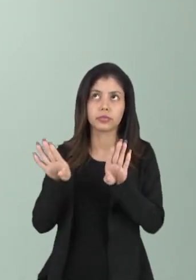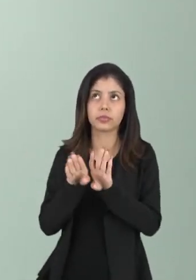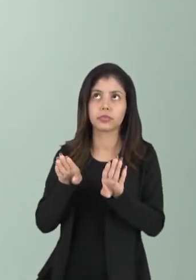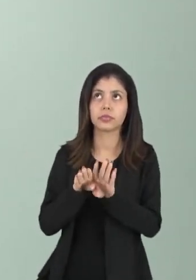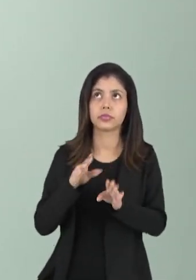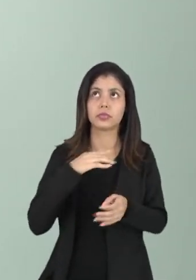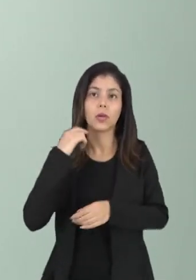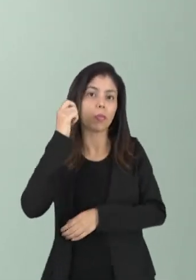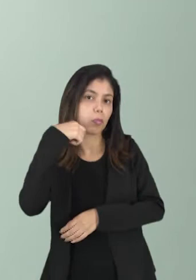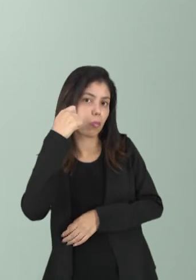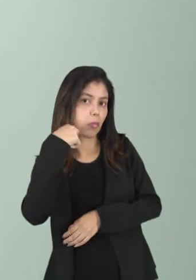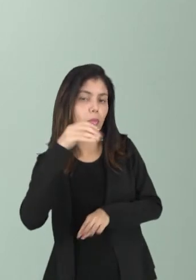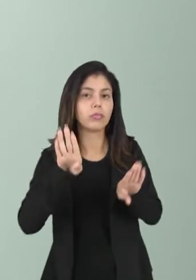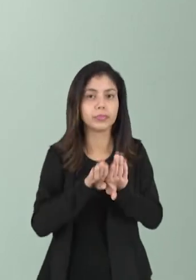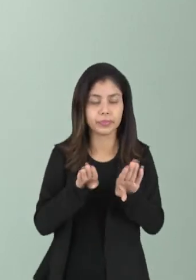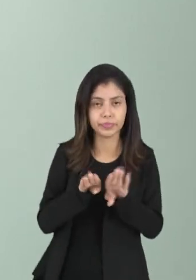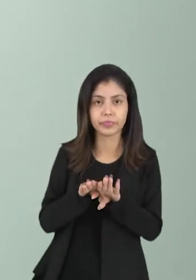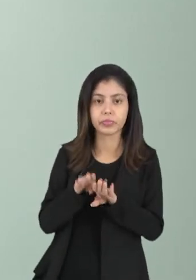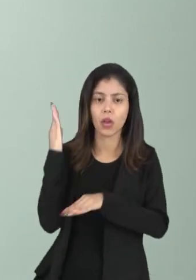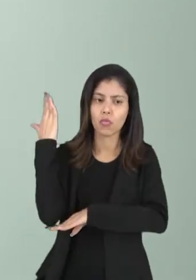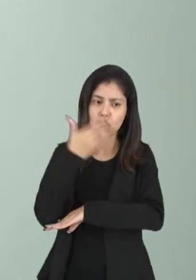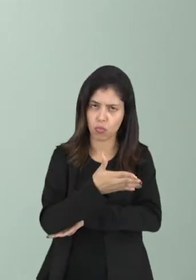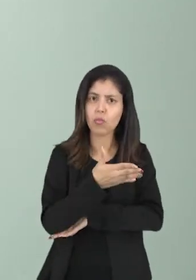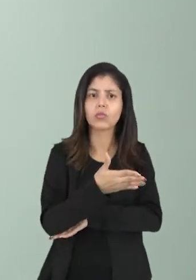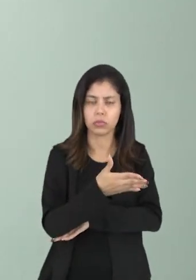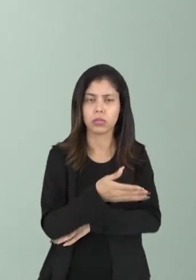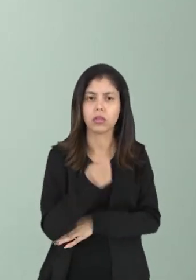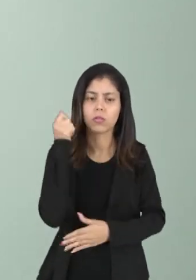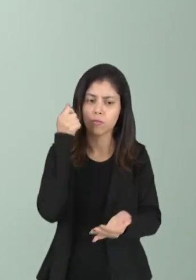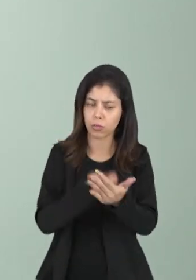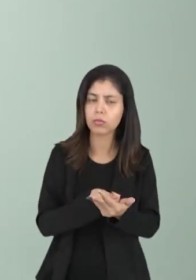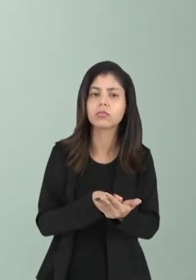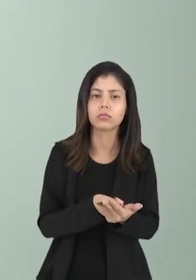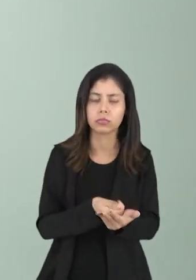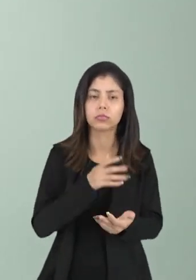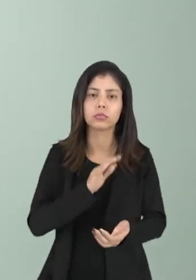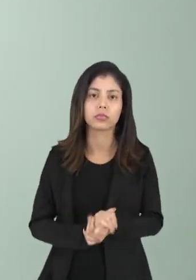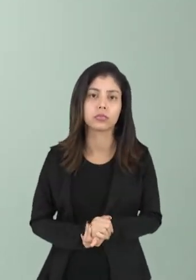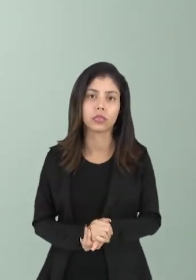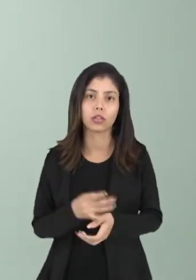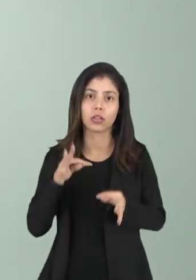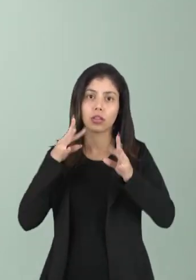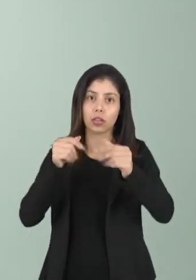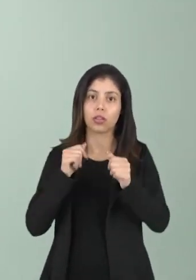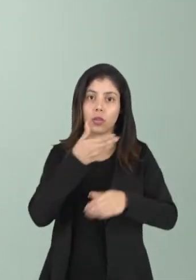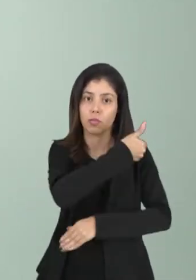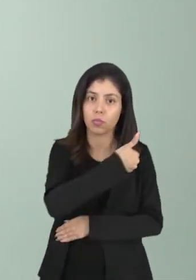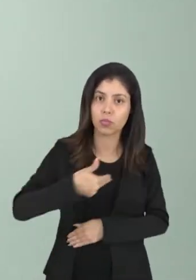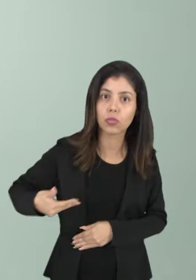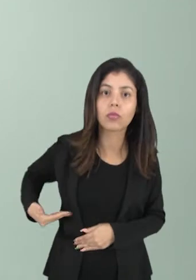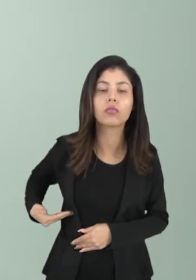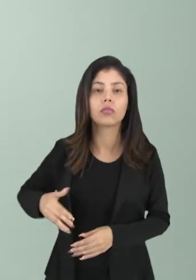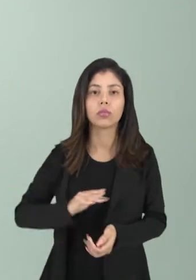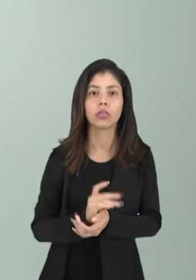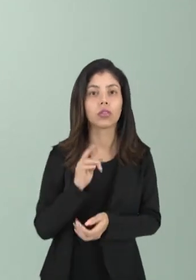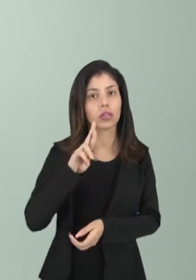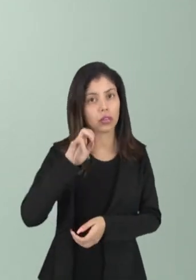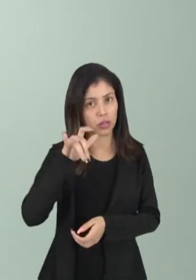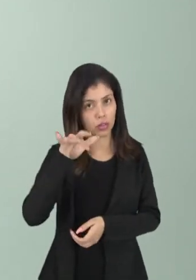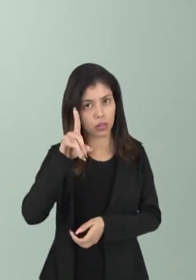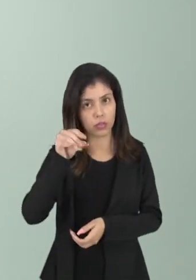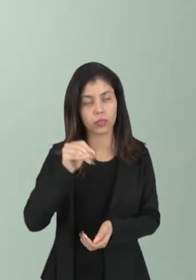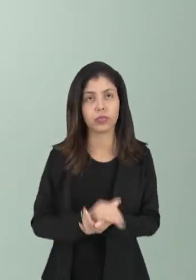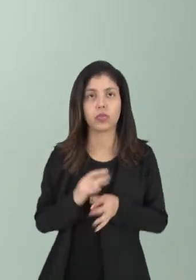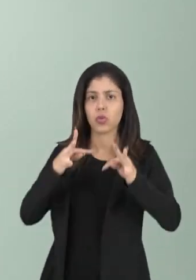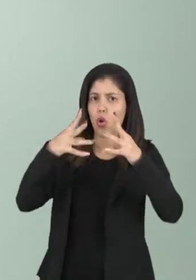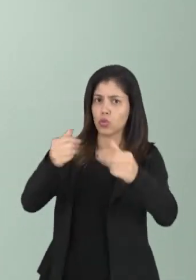apreciação da população, né? É decidida, executada, né? Torna-se público e notório. Então,